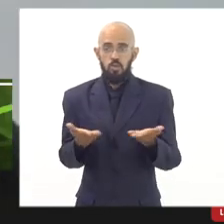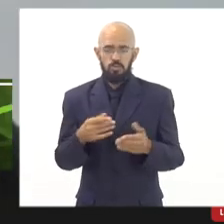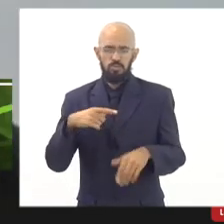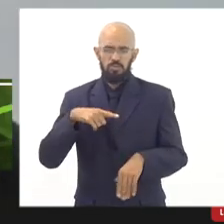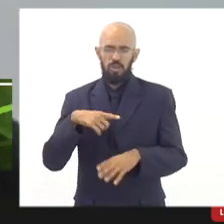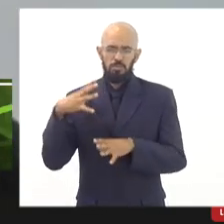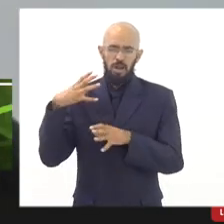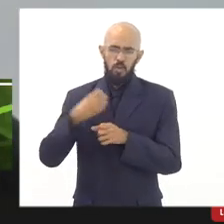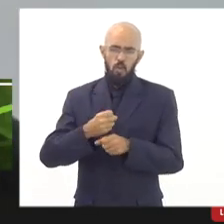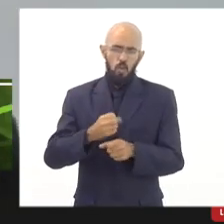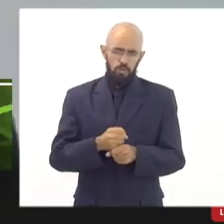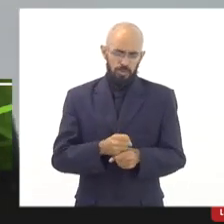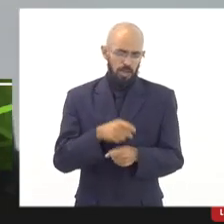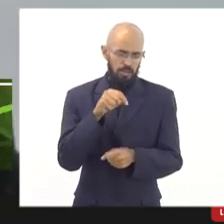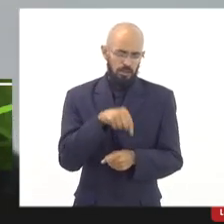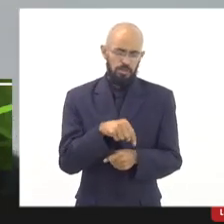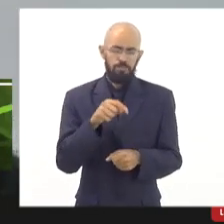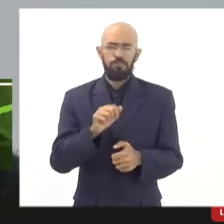aqui que a gente fez,